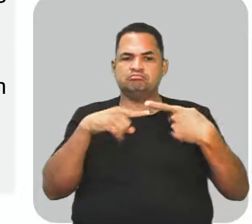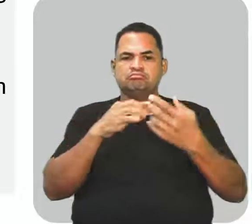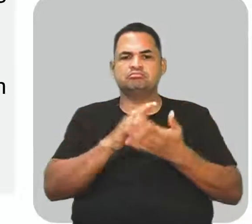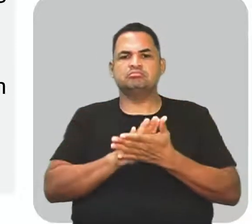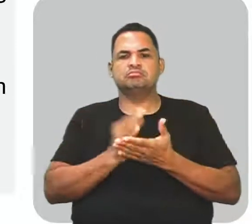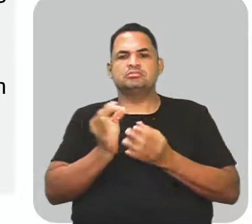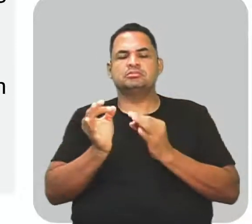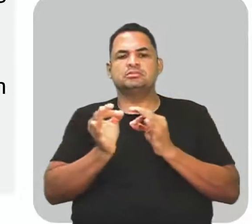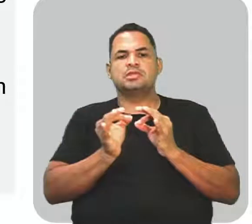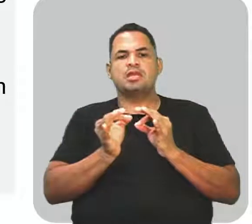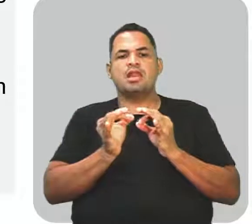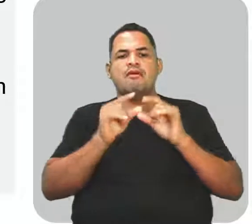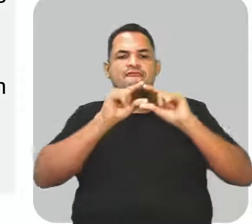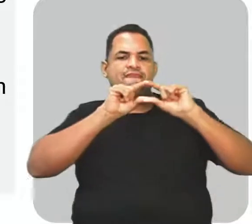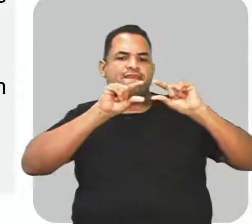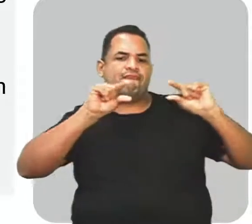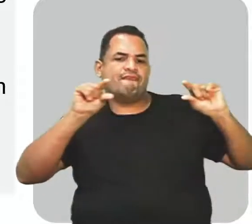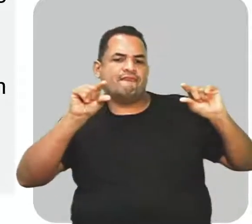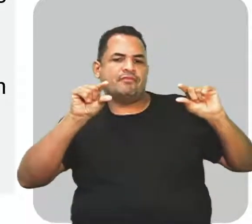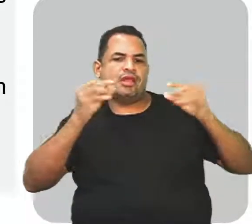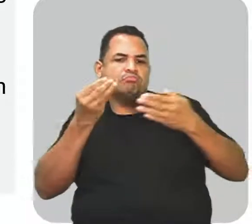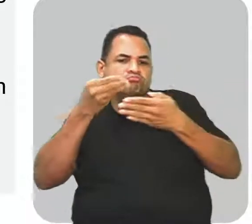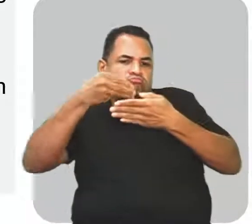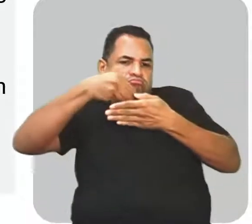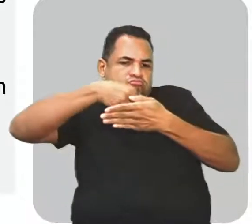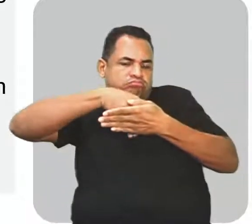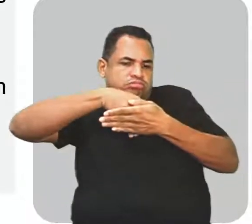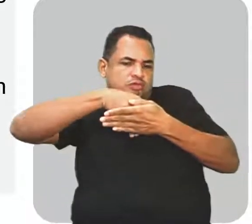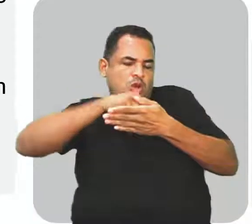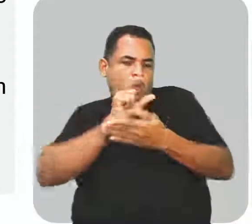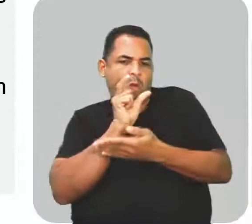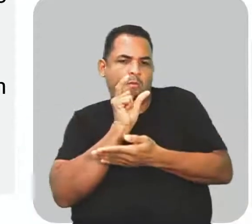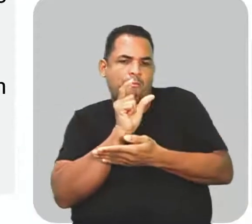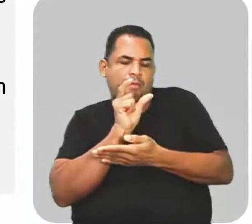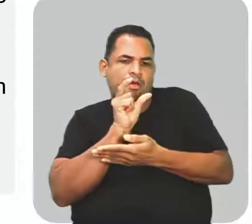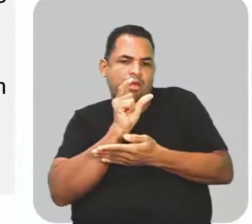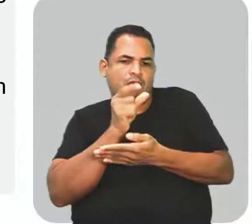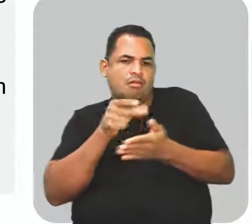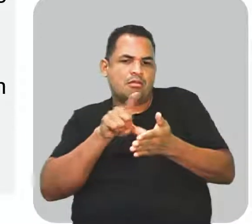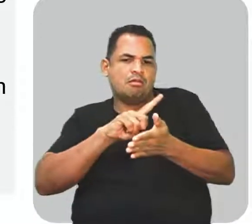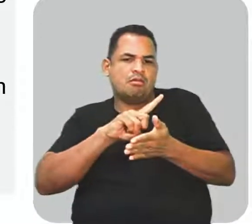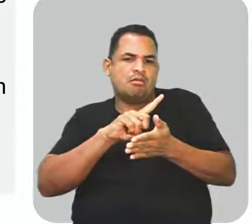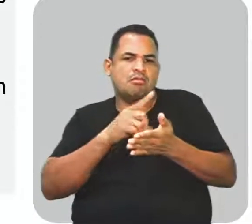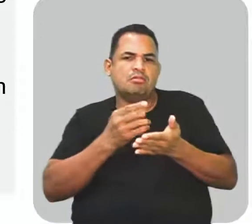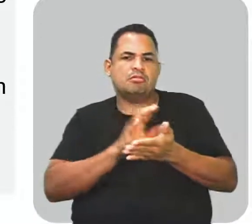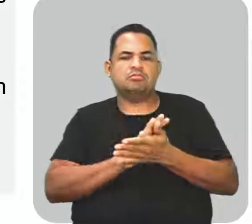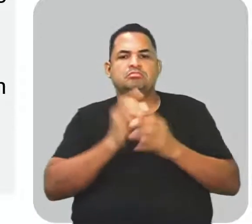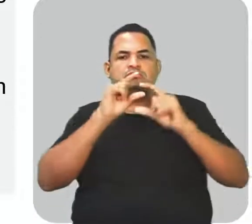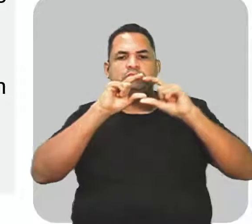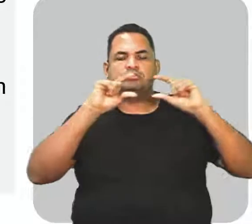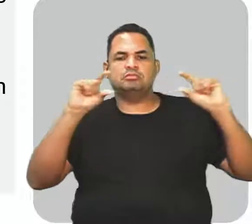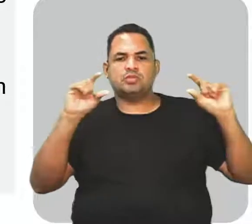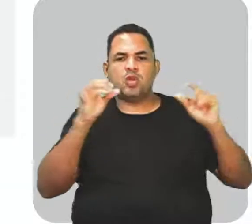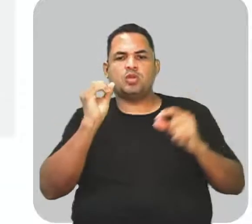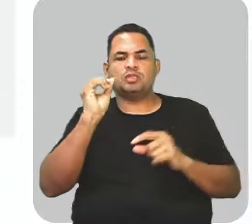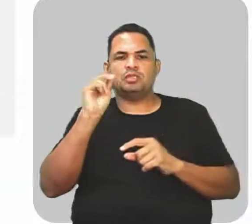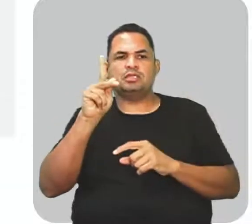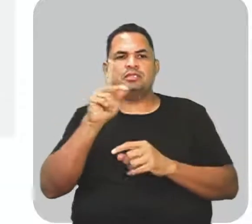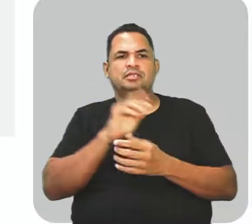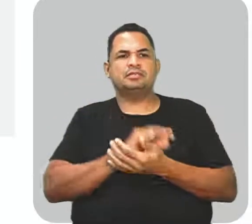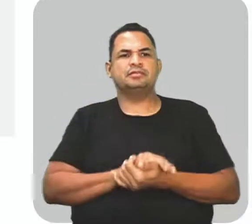sua construção frasal, fazer a omissão de um termo anterior ao enunciado, correto?